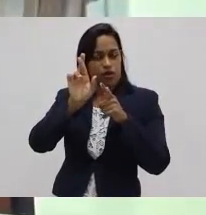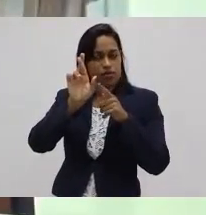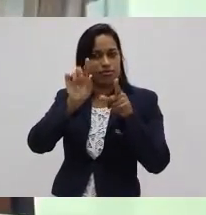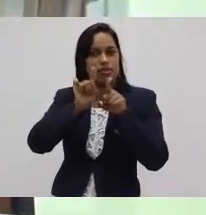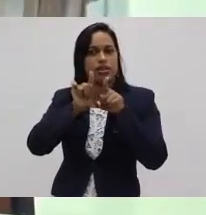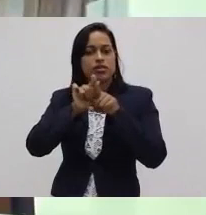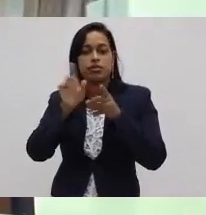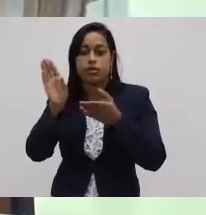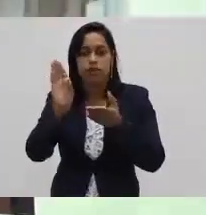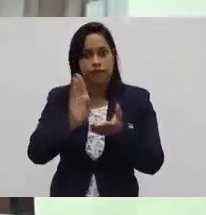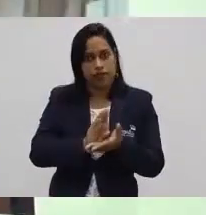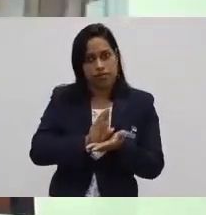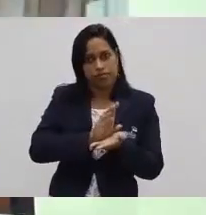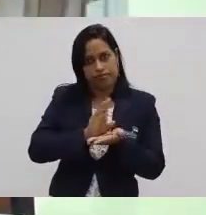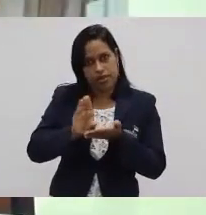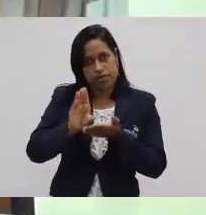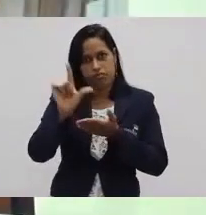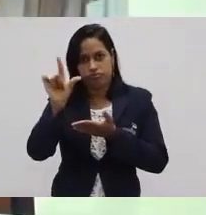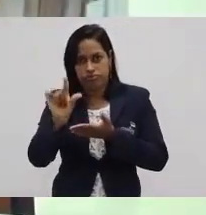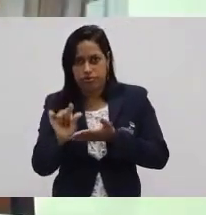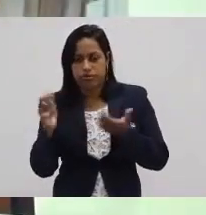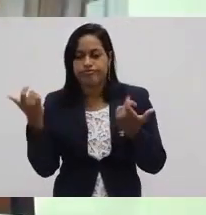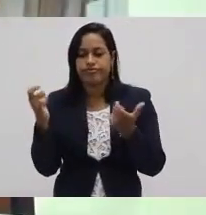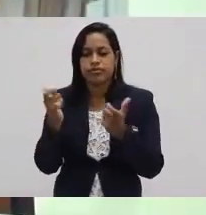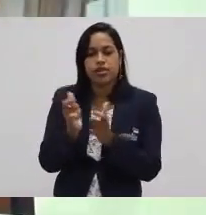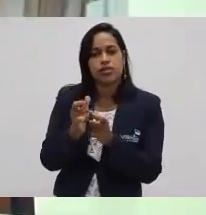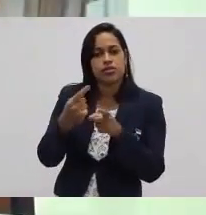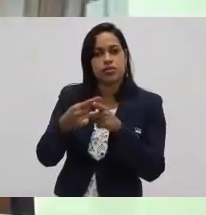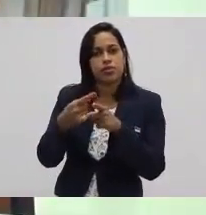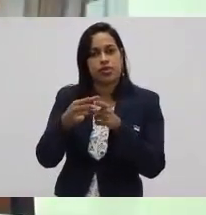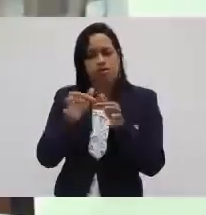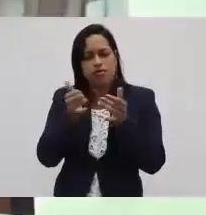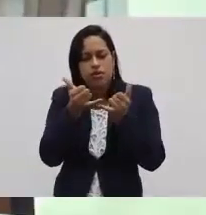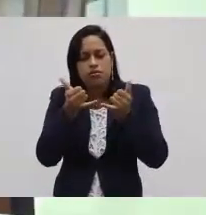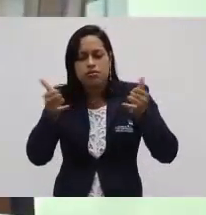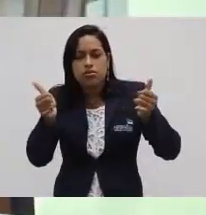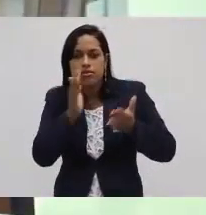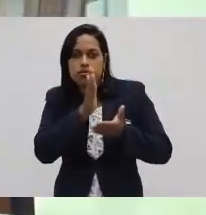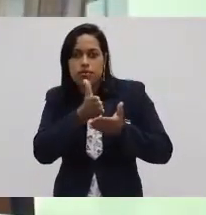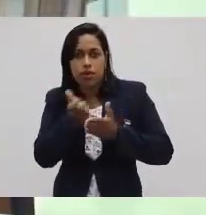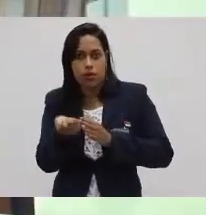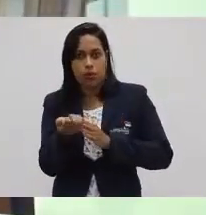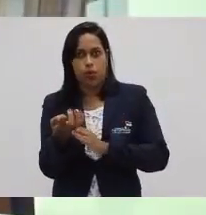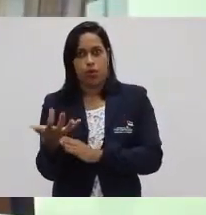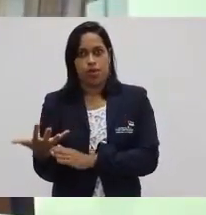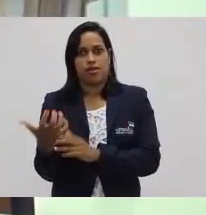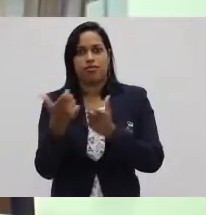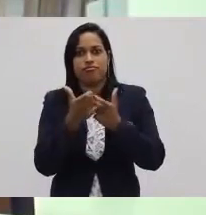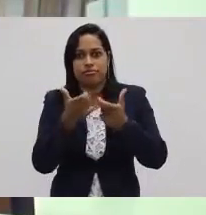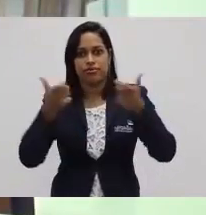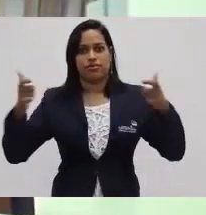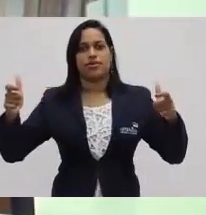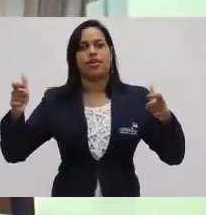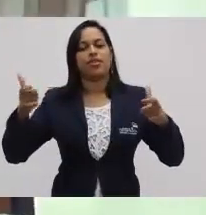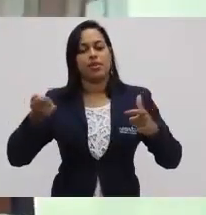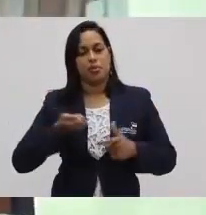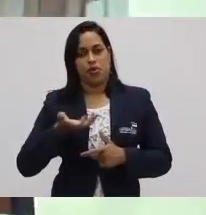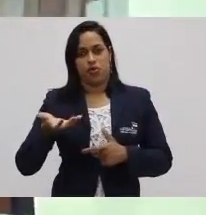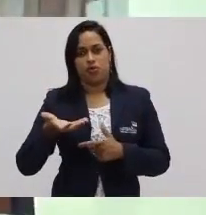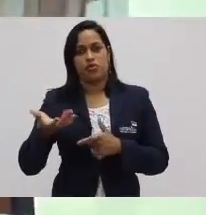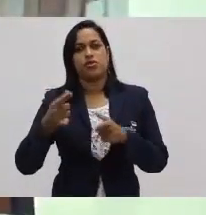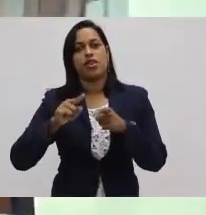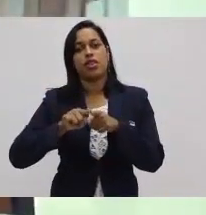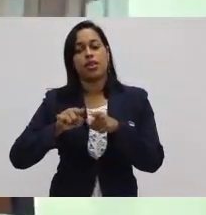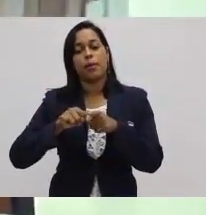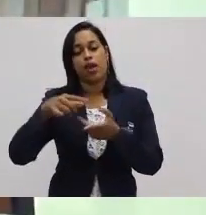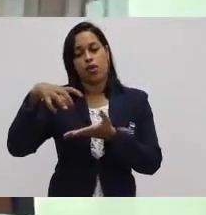menos elevados que a produção artesanal, por ele fazer numa linha, uma grande quantidade de produtos de uma só vez. E os postos de trabalho.